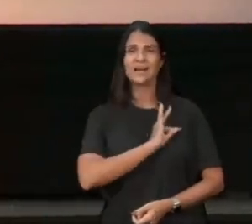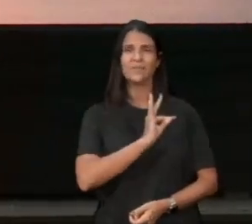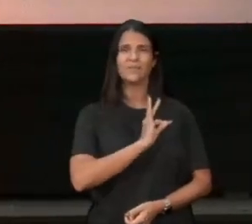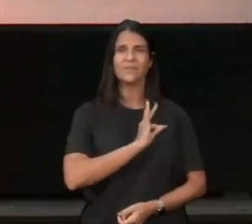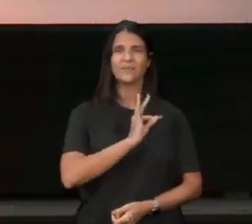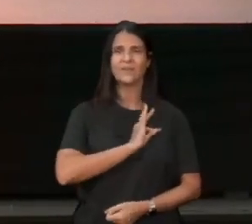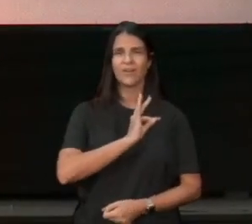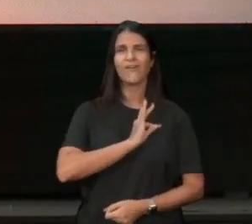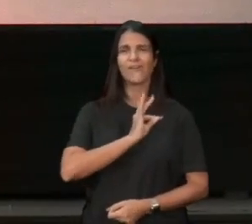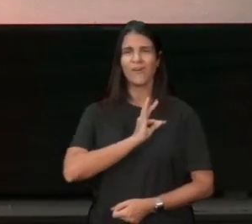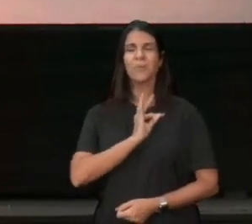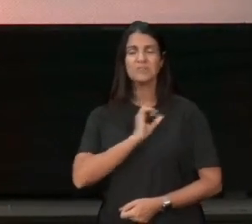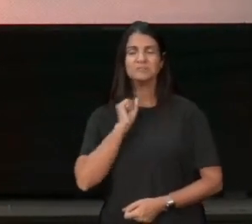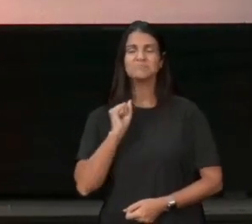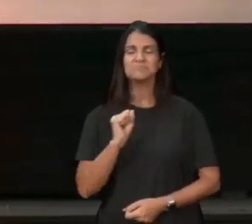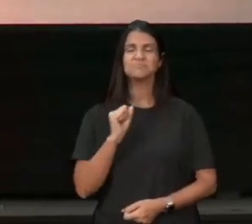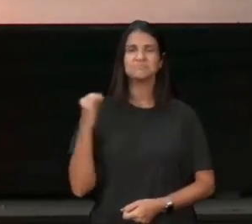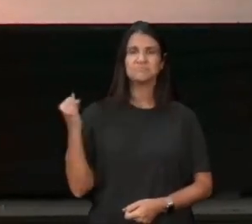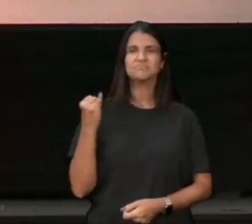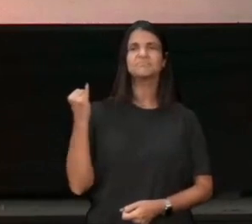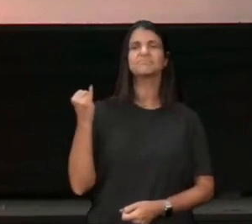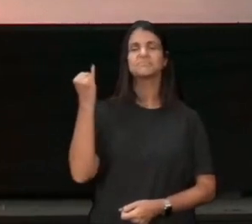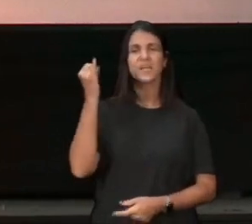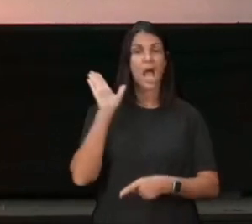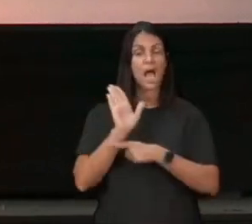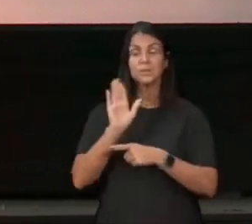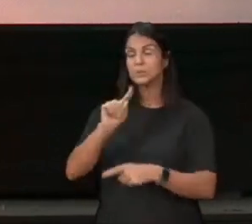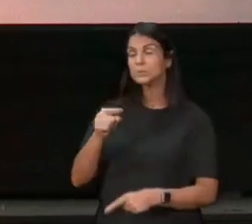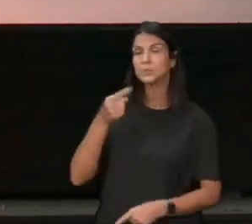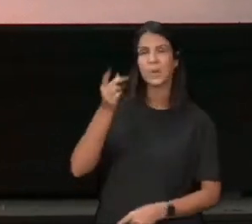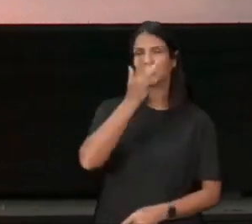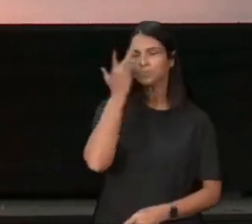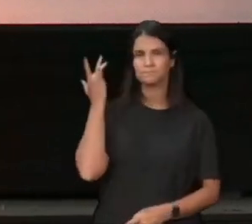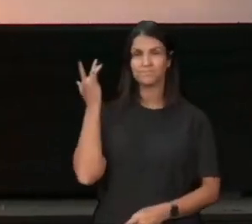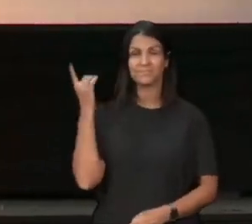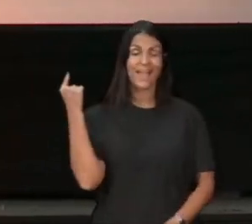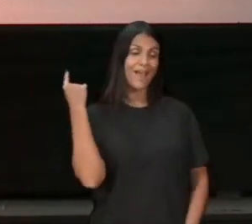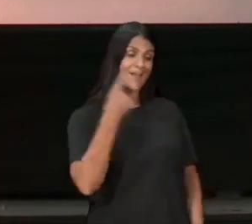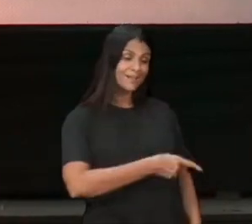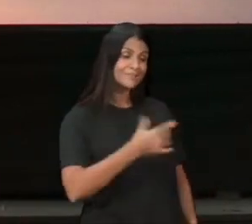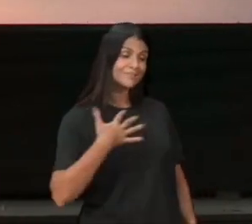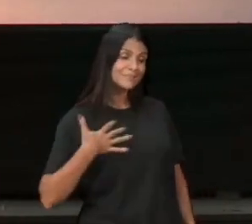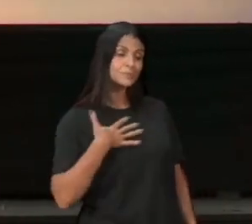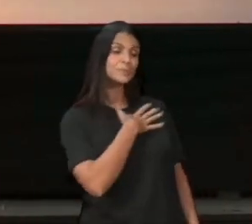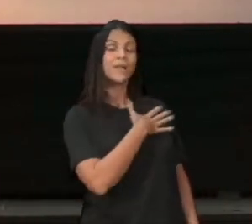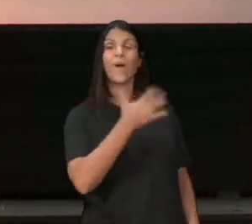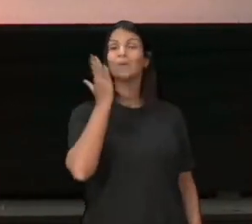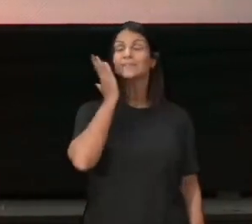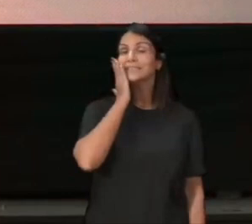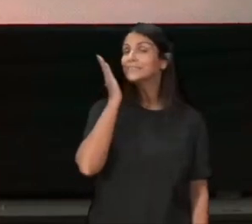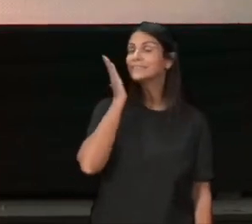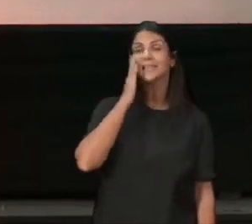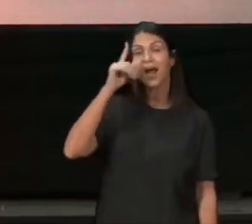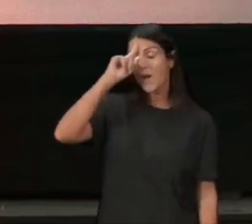esse cara aqui, é um milico, e ele sabe exatamente, quem dá ordem, e como